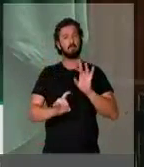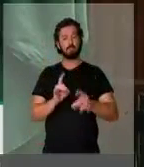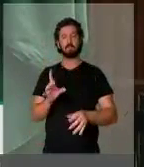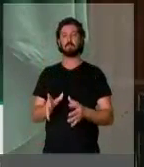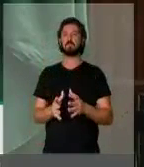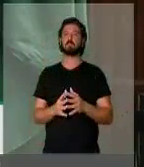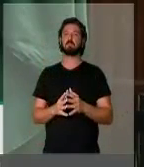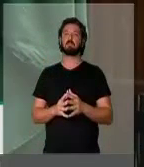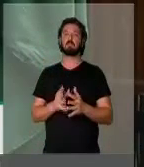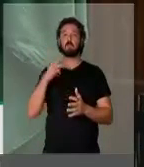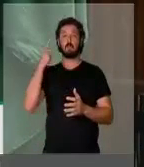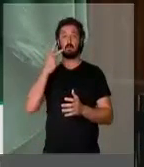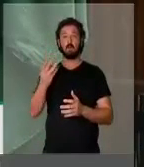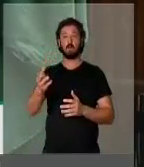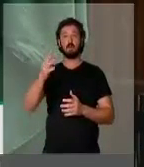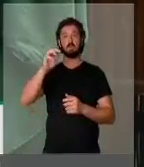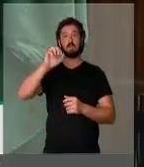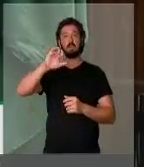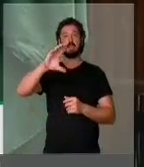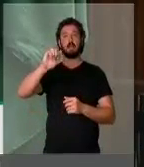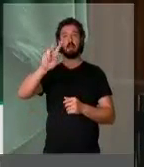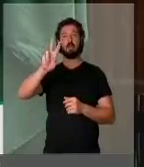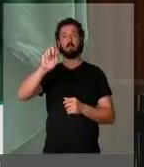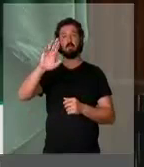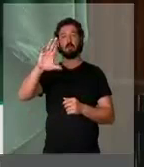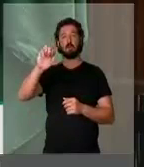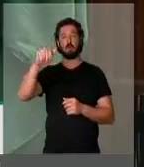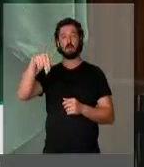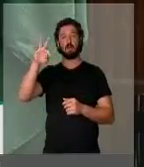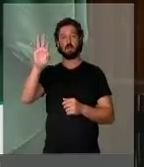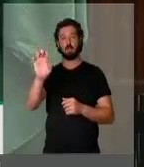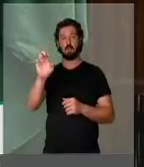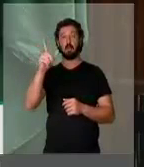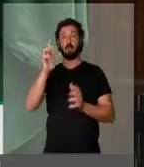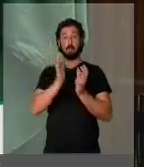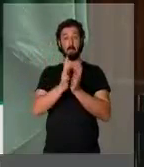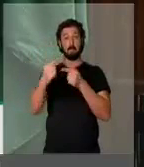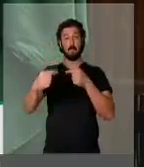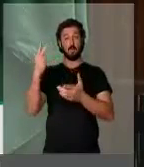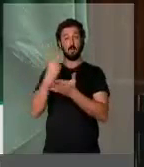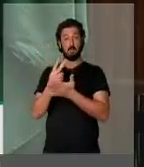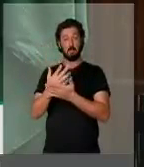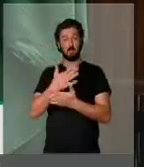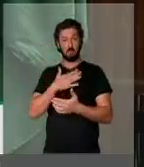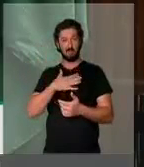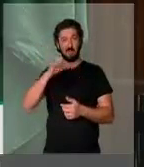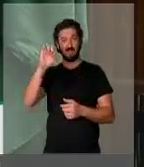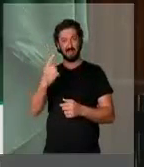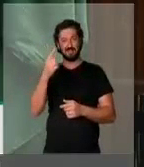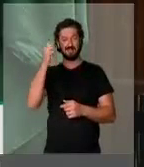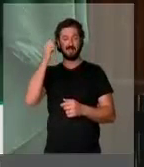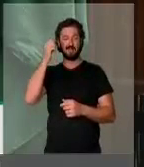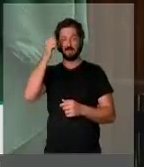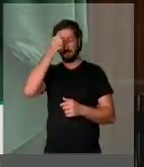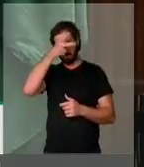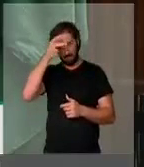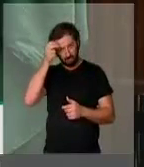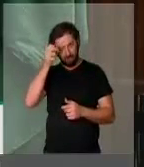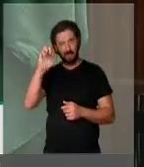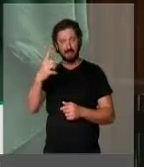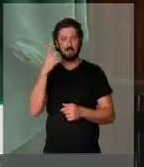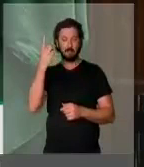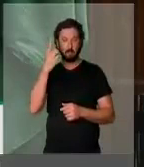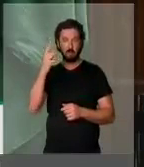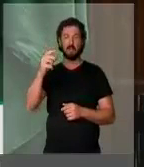ao vereador Jossandro Cavalcante, que é do meu partido, à ex-prefeita e ex-deputada Tonha Vieira,